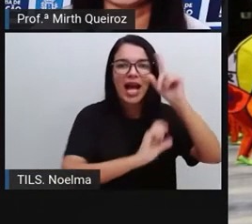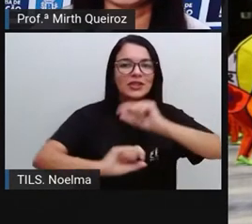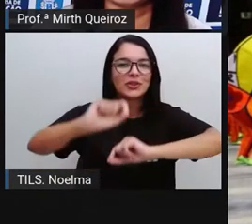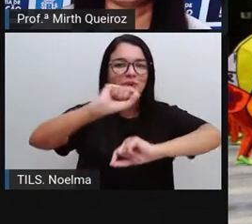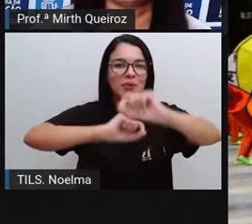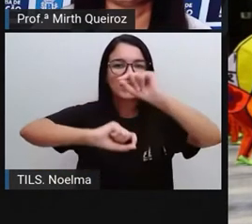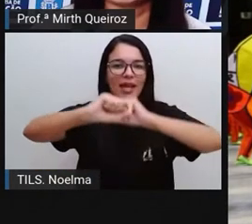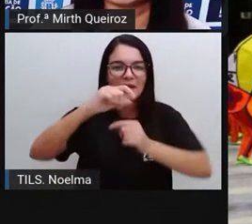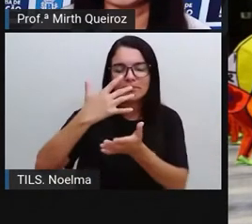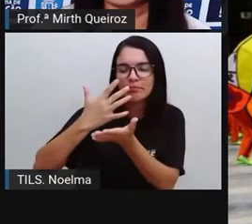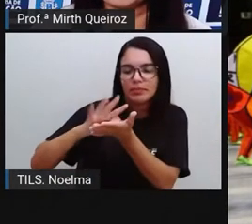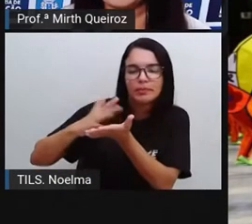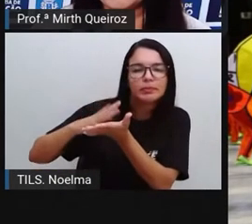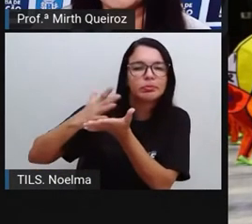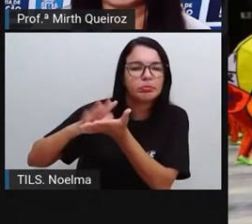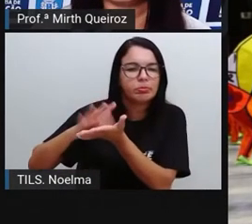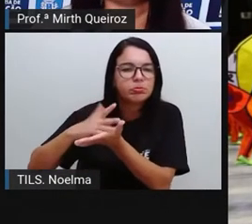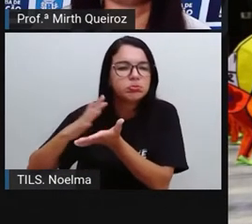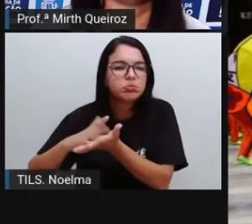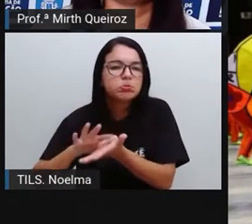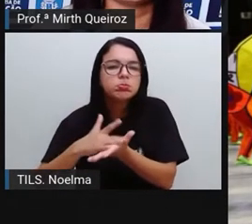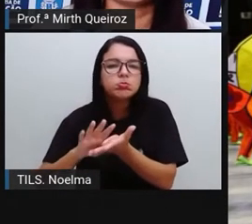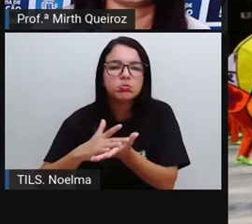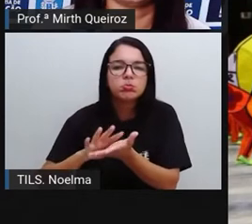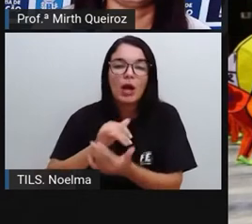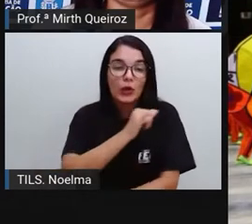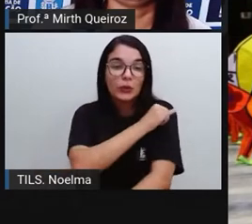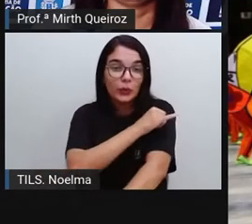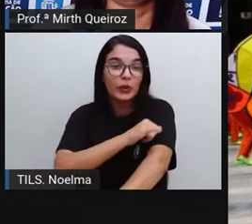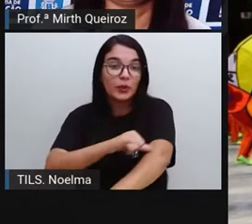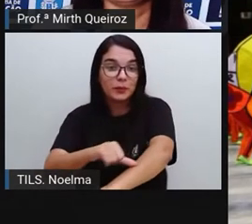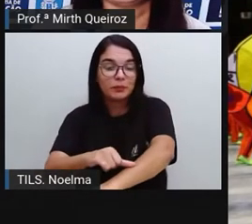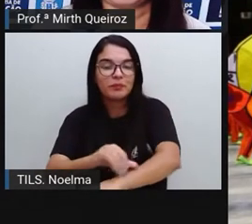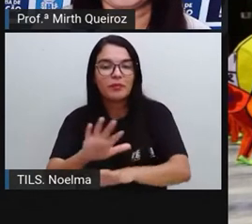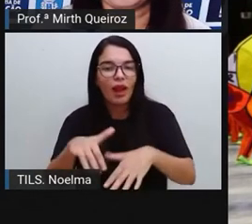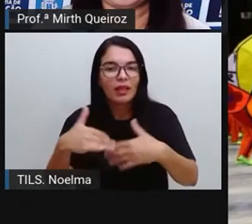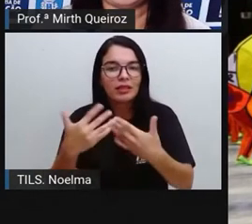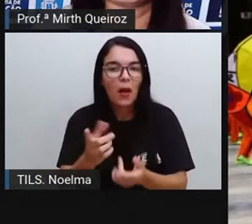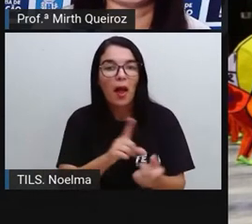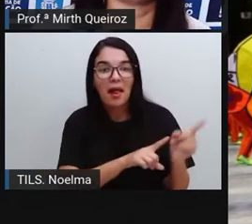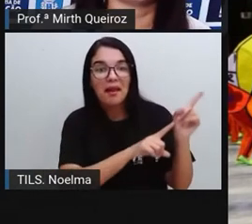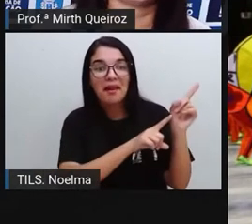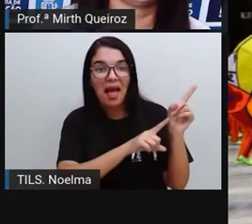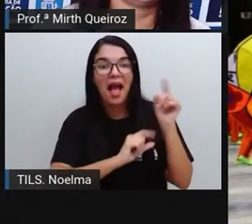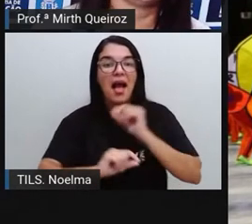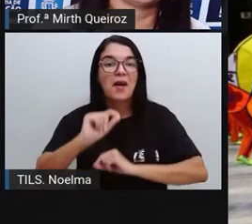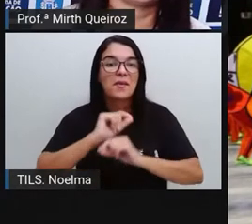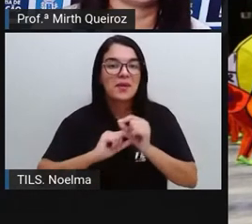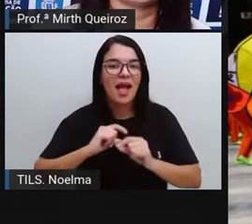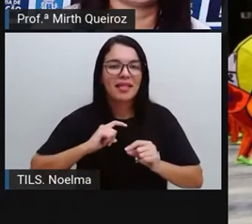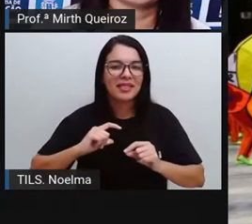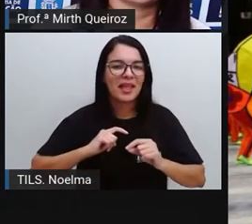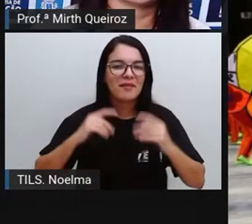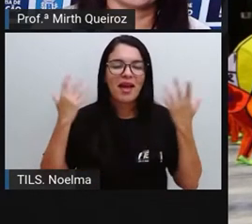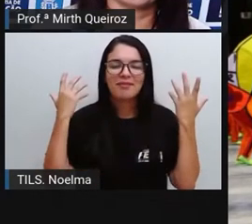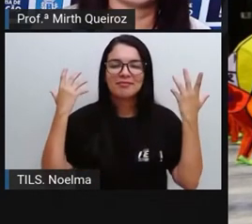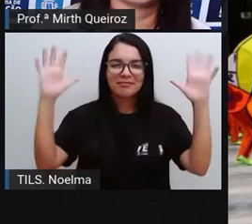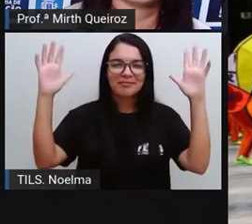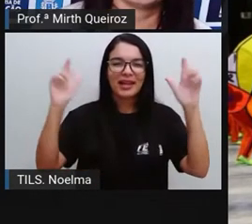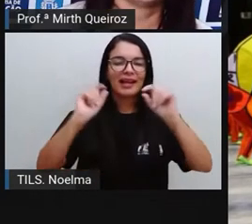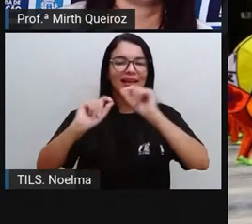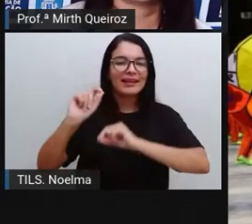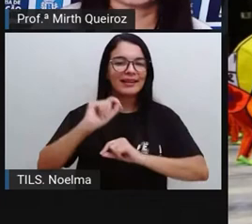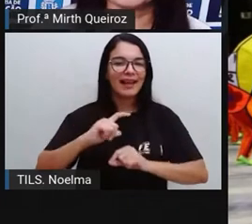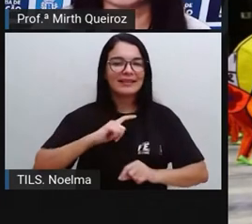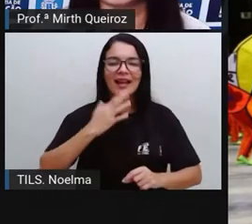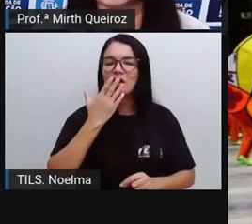Renascer de Jacarepaguá, do Rio de Janeiro. E ali, em homenagem a ele, né? Se utilizou as cores,